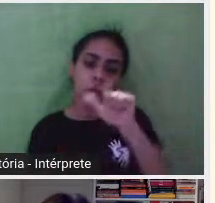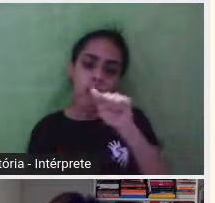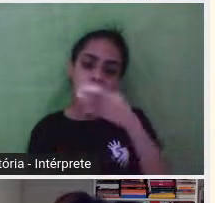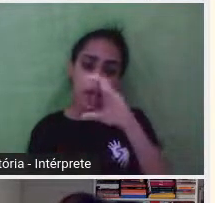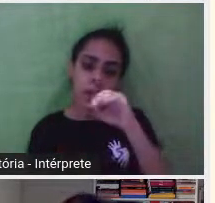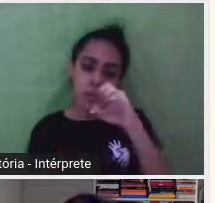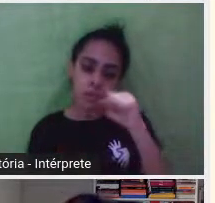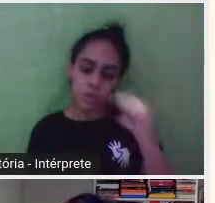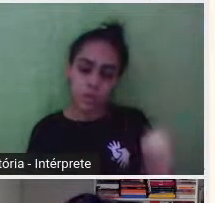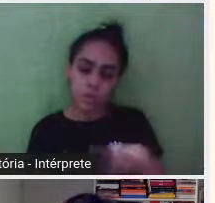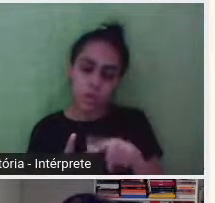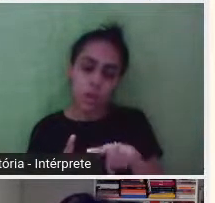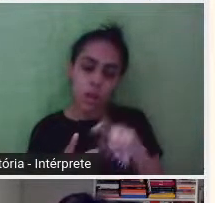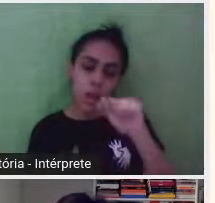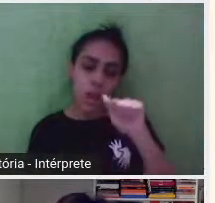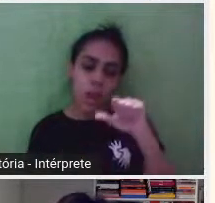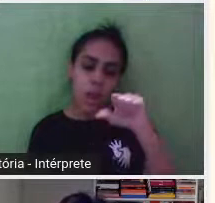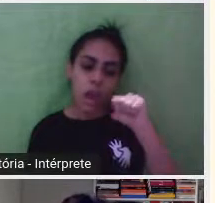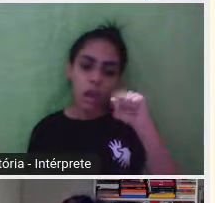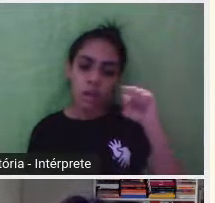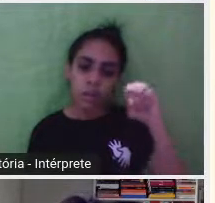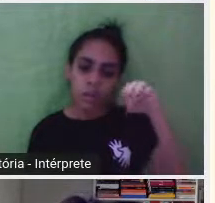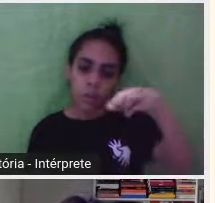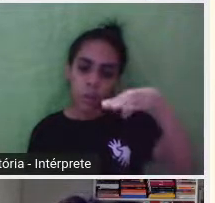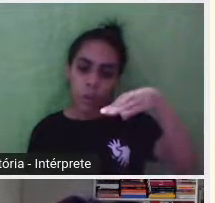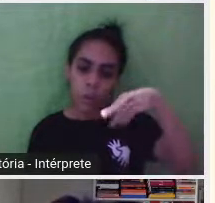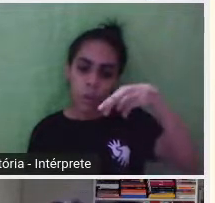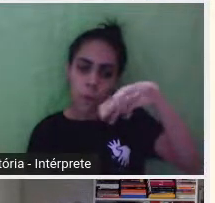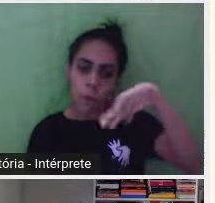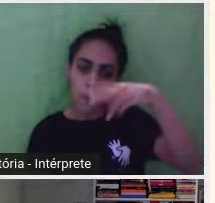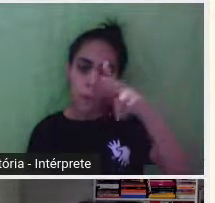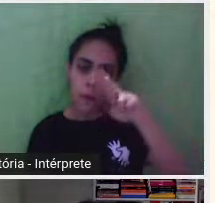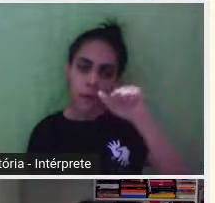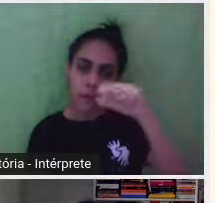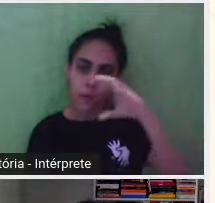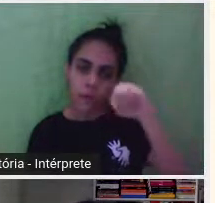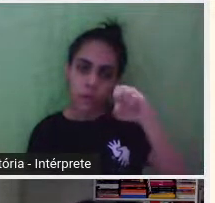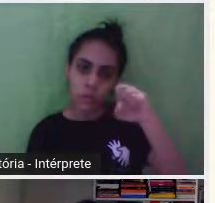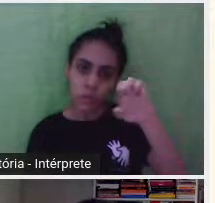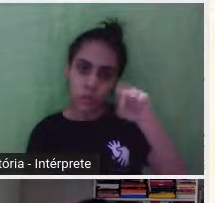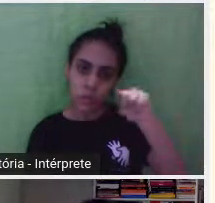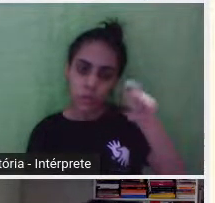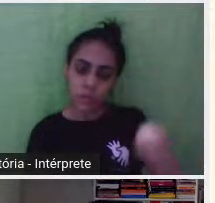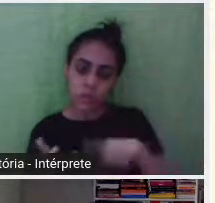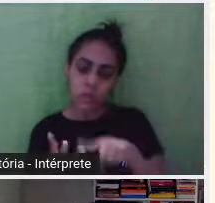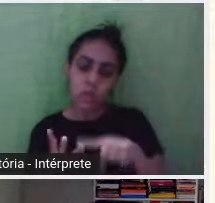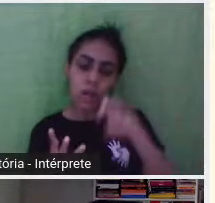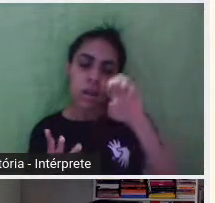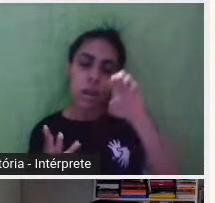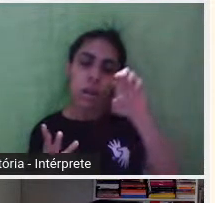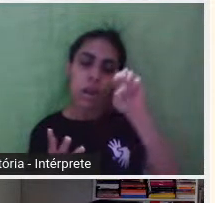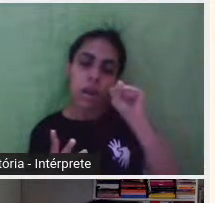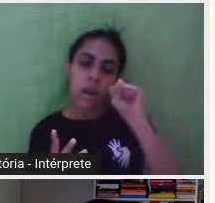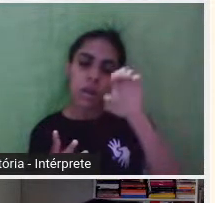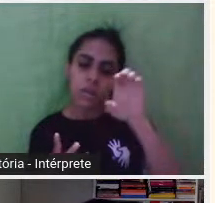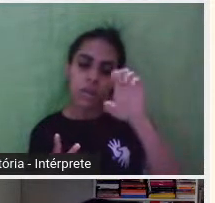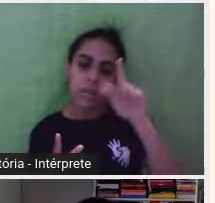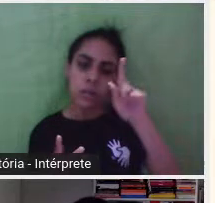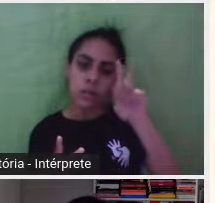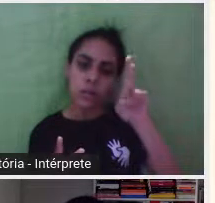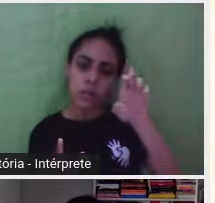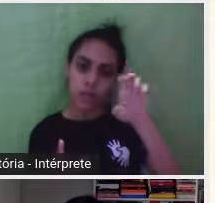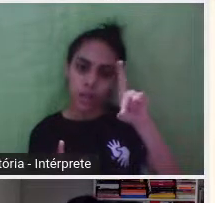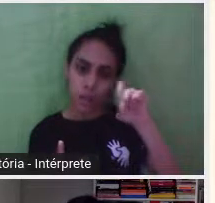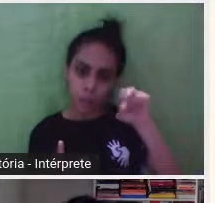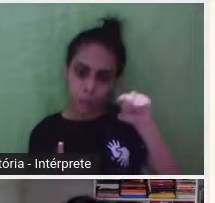segundo Assombrações e o terceiro Segredos. E aí, né, achava-se que